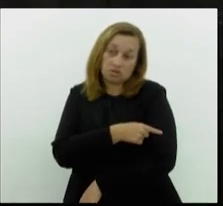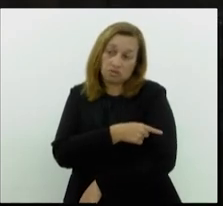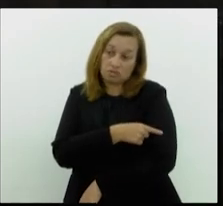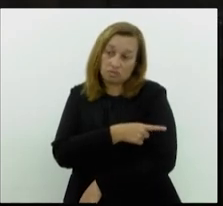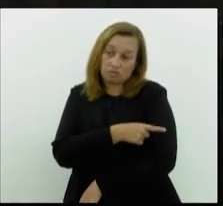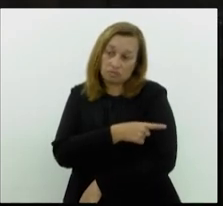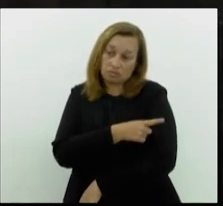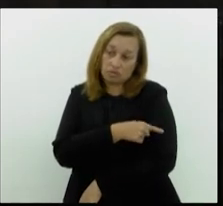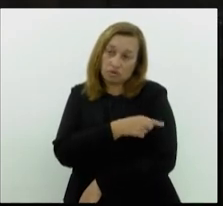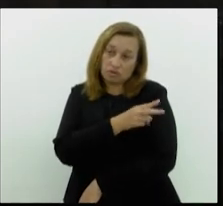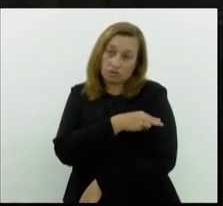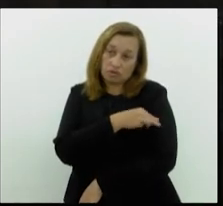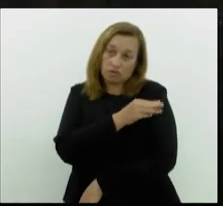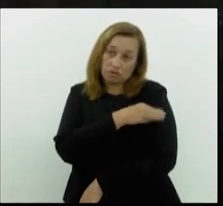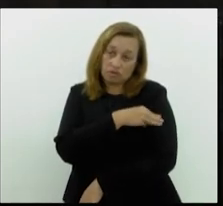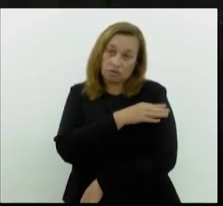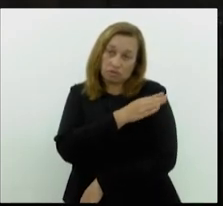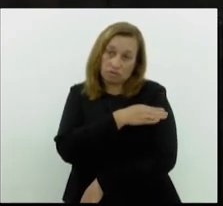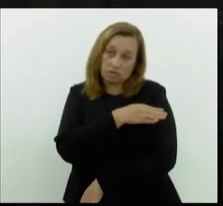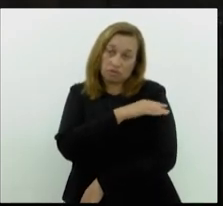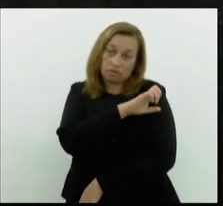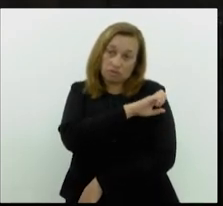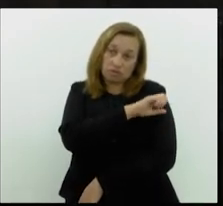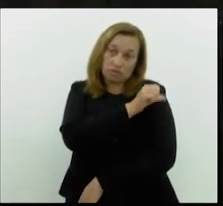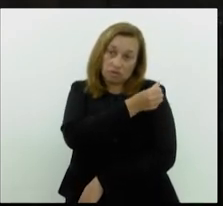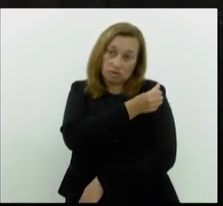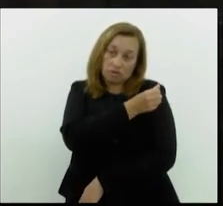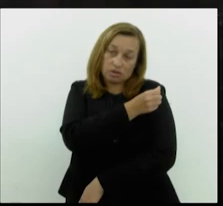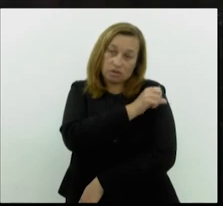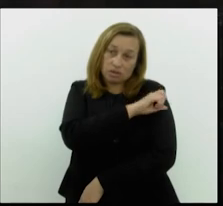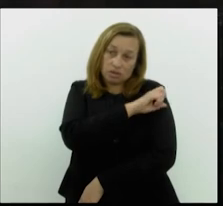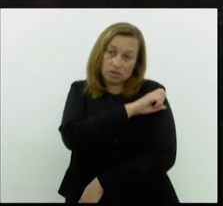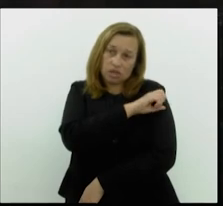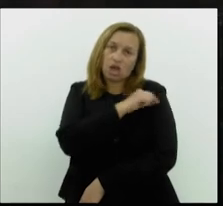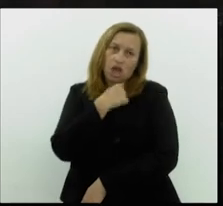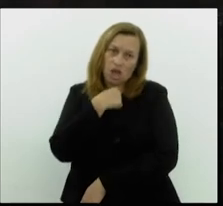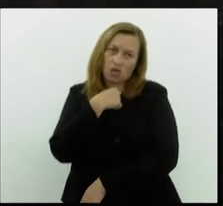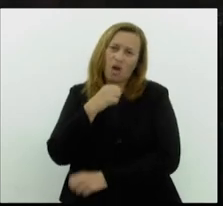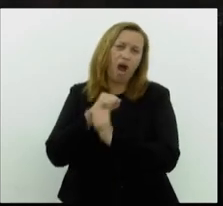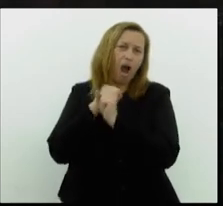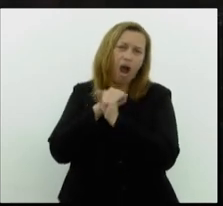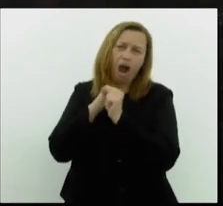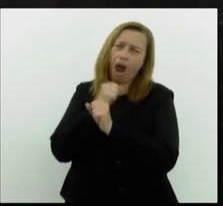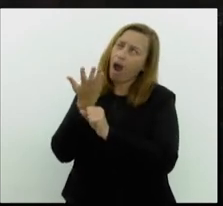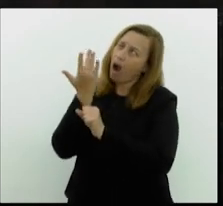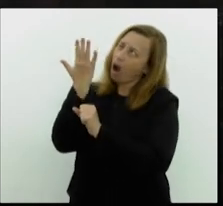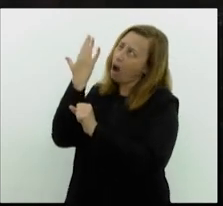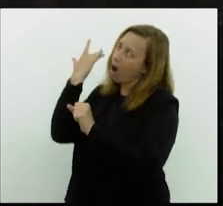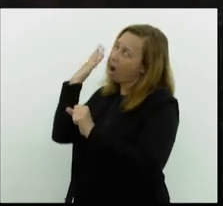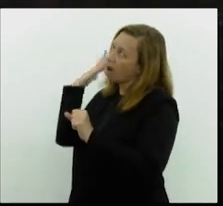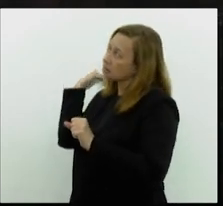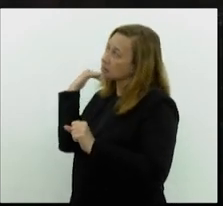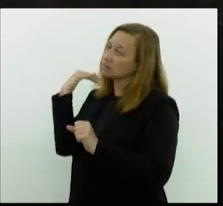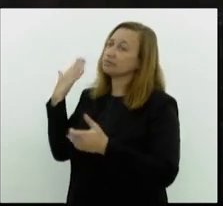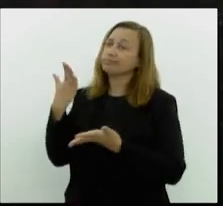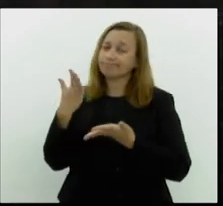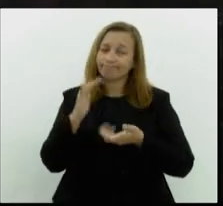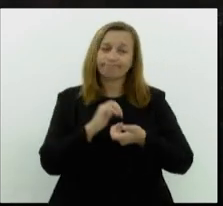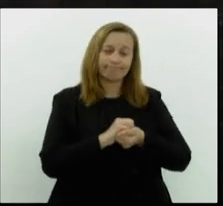e se vão muitas décadas, muitas décadas, mais de sete décadas,